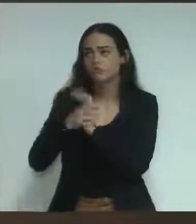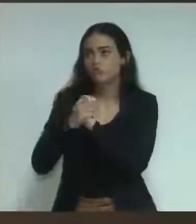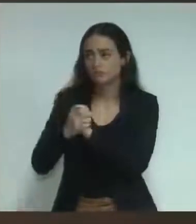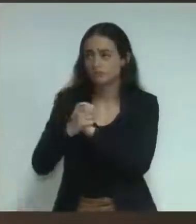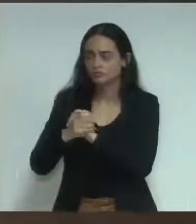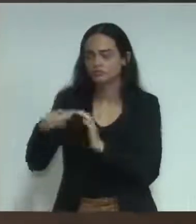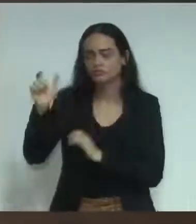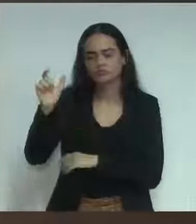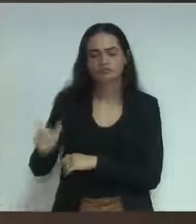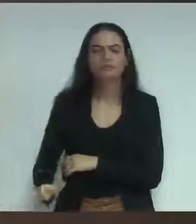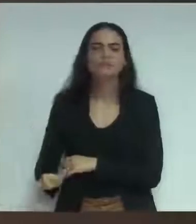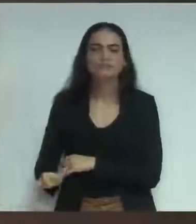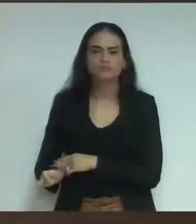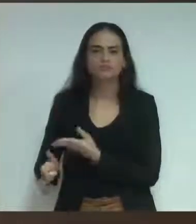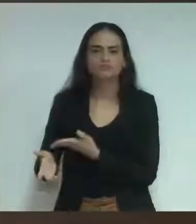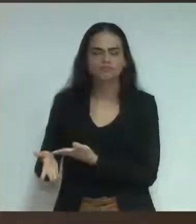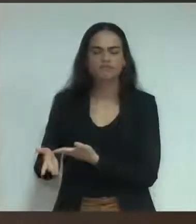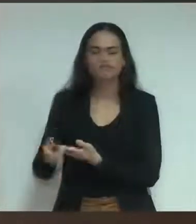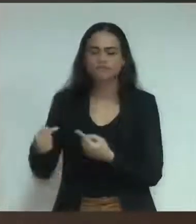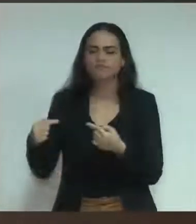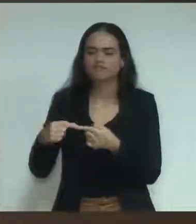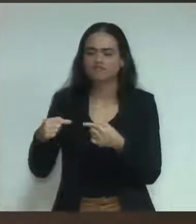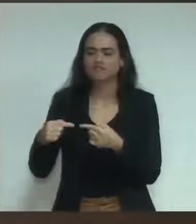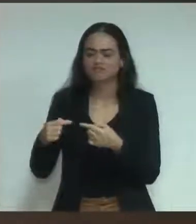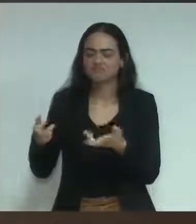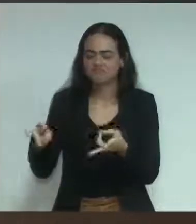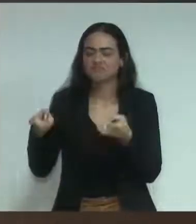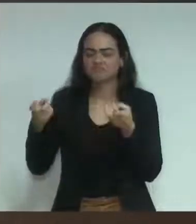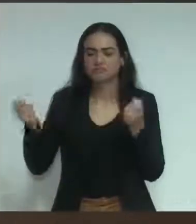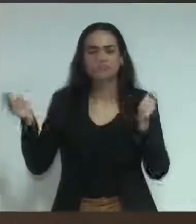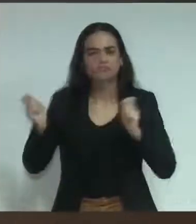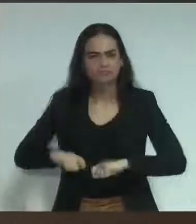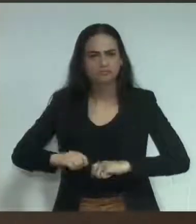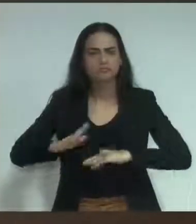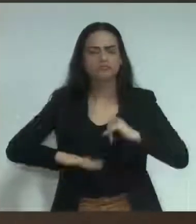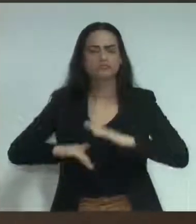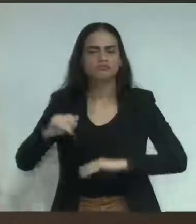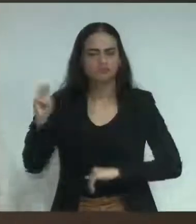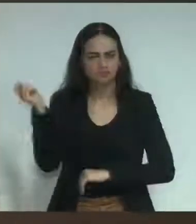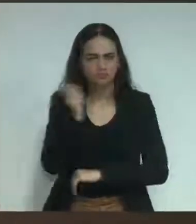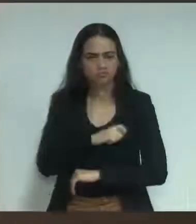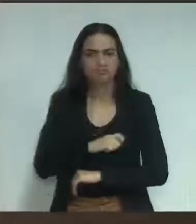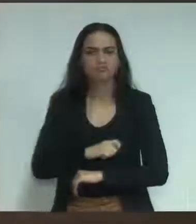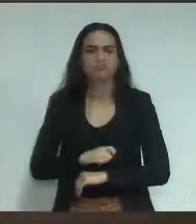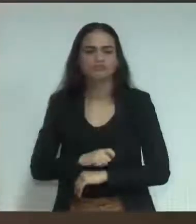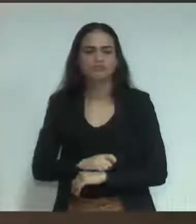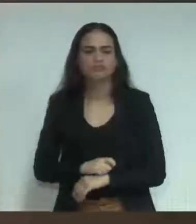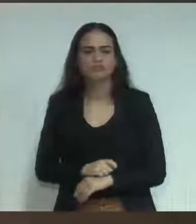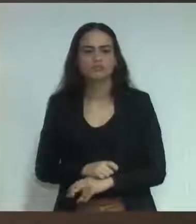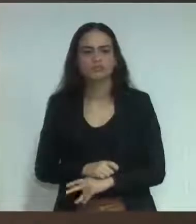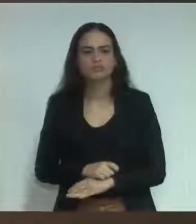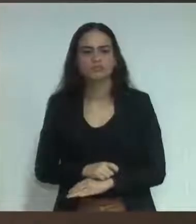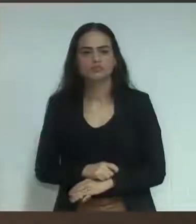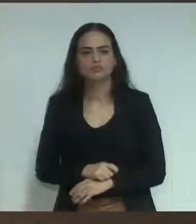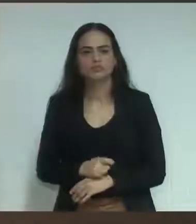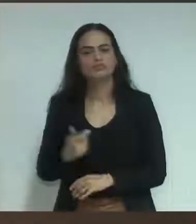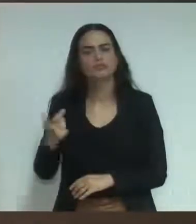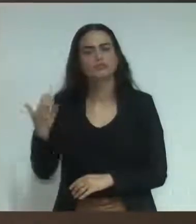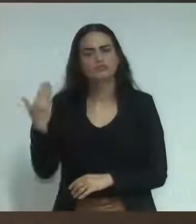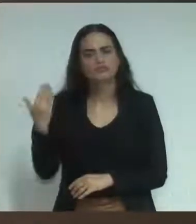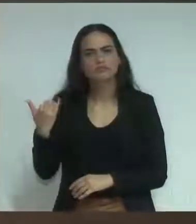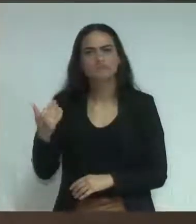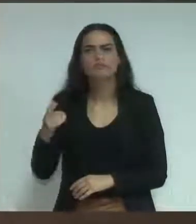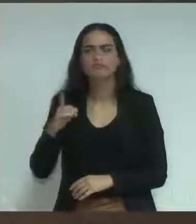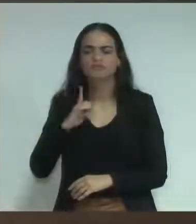capacitada para o cargo que ocupa, já ocupou em outros momentos o cargo